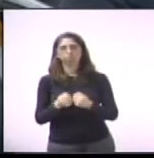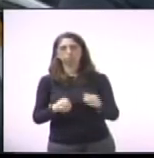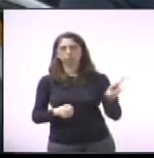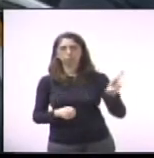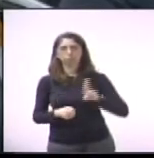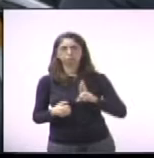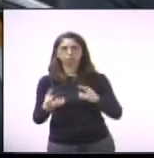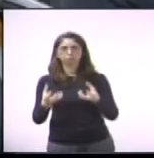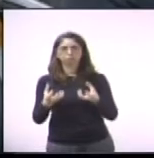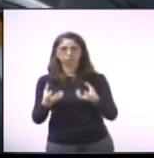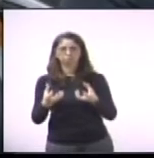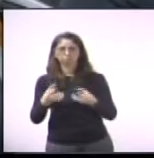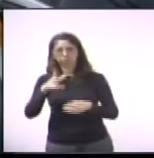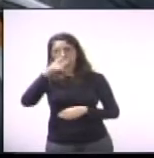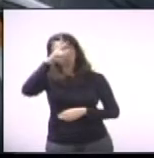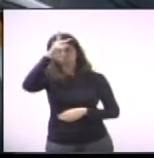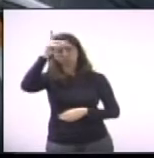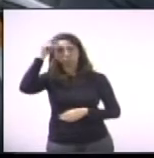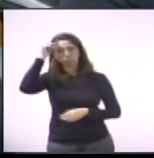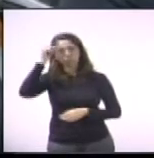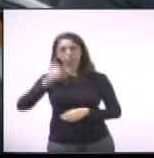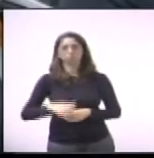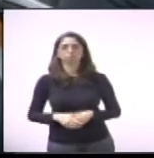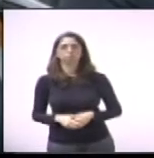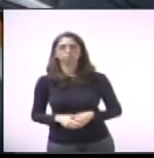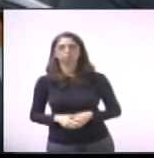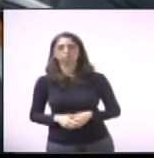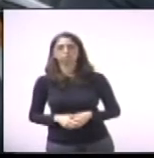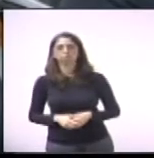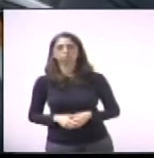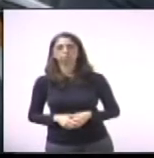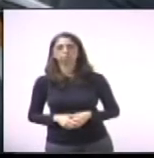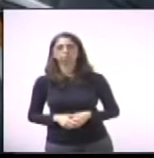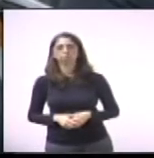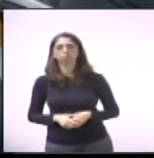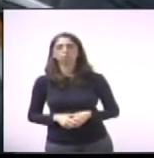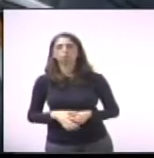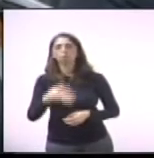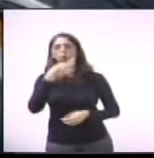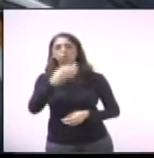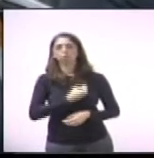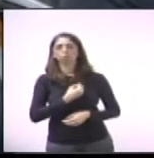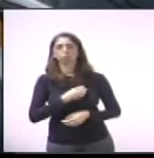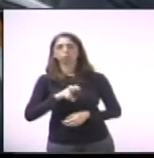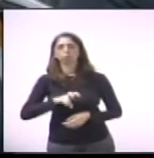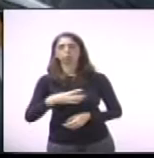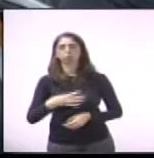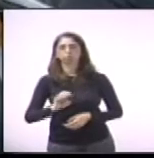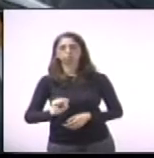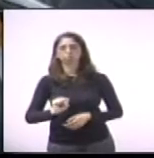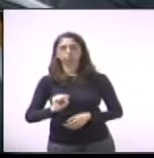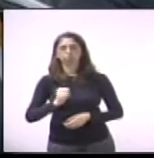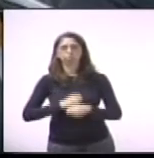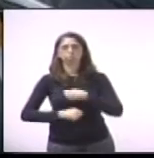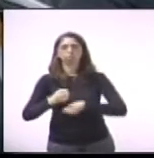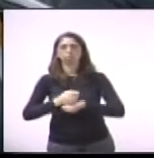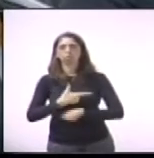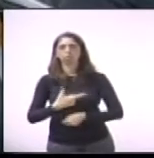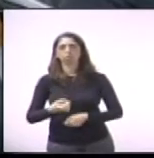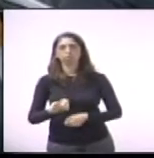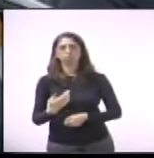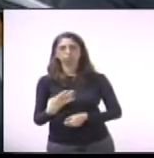requer informações ao Executivo quanto à indicação nº 548, barra 2014,